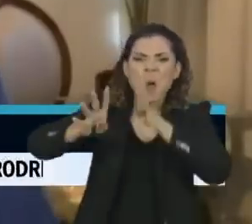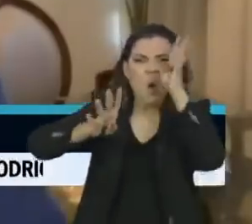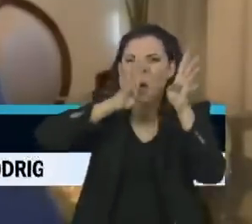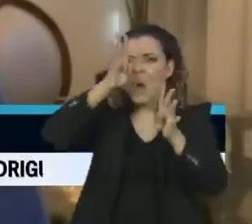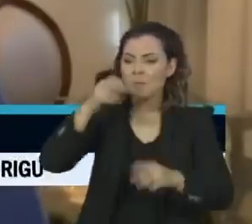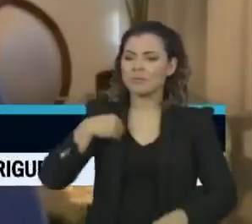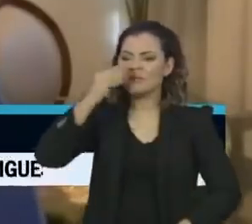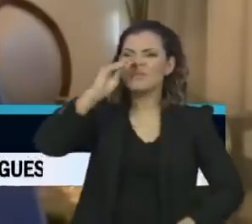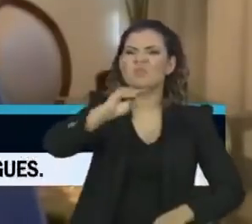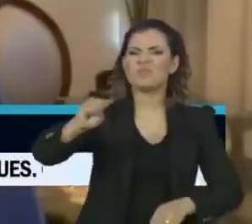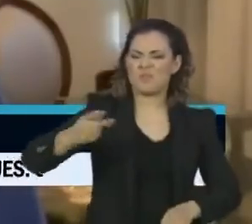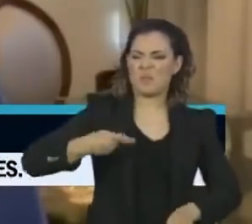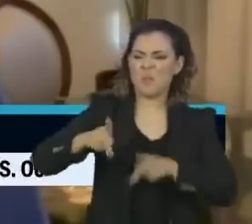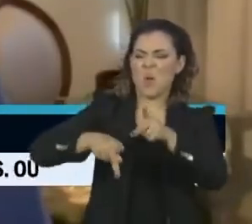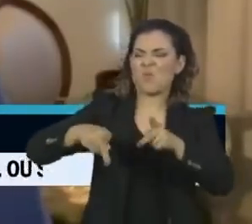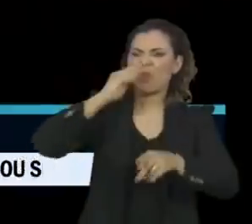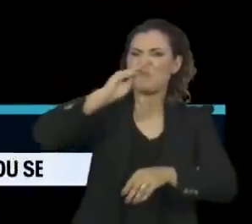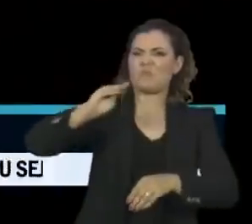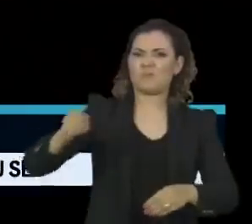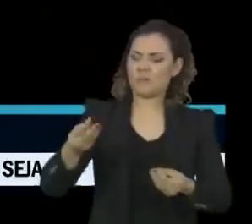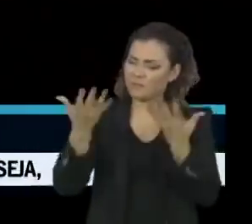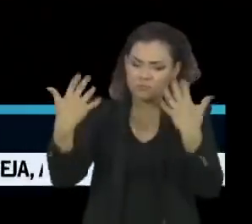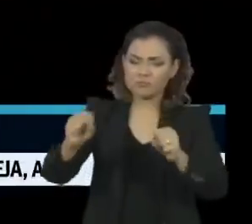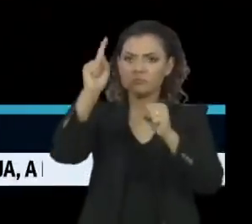desdenham da vida dos brasileiros.